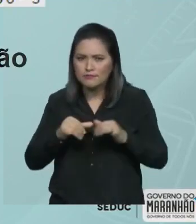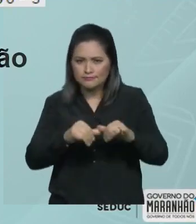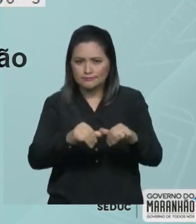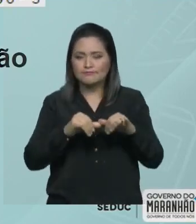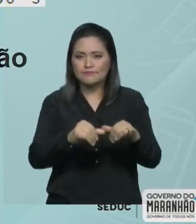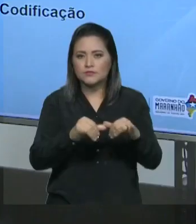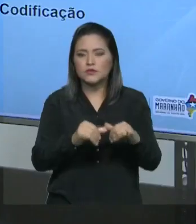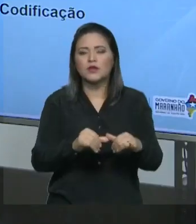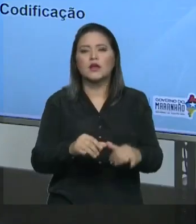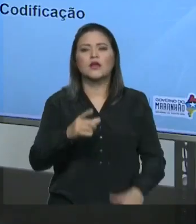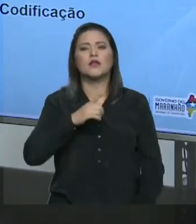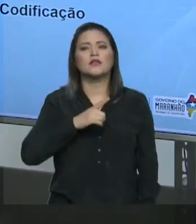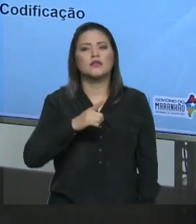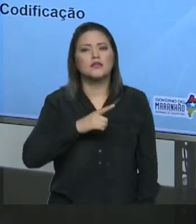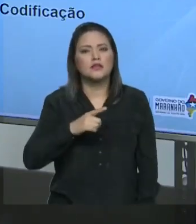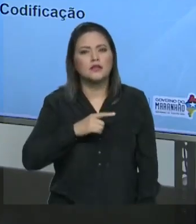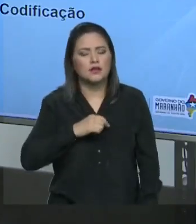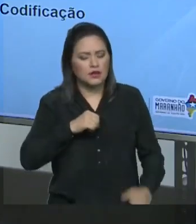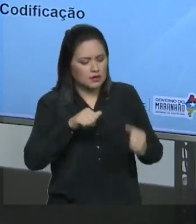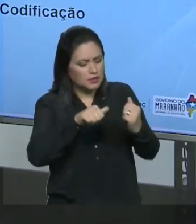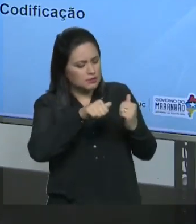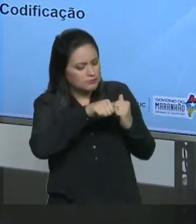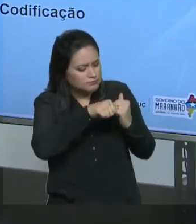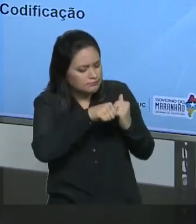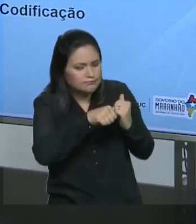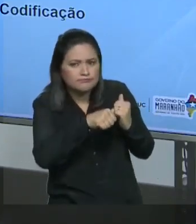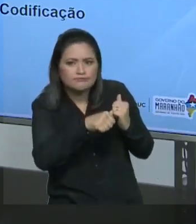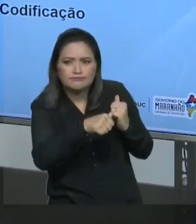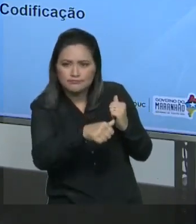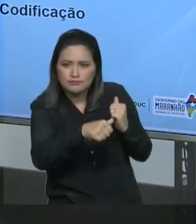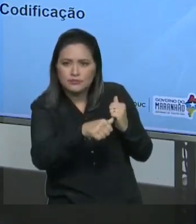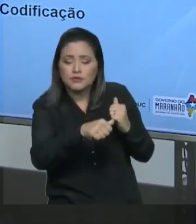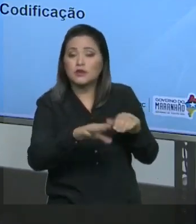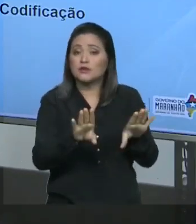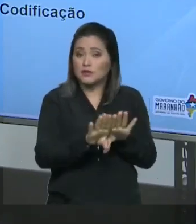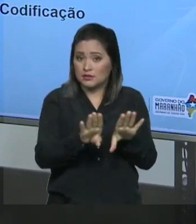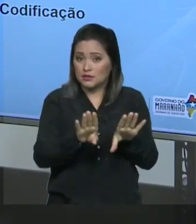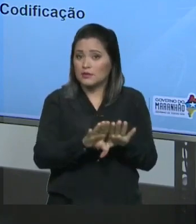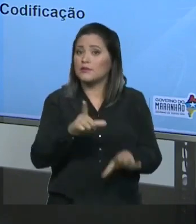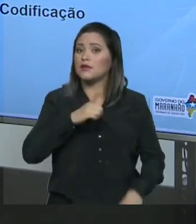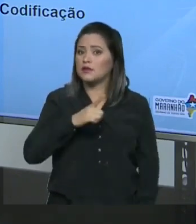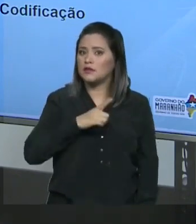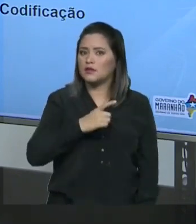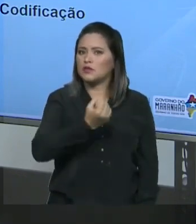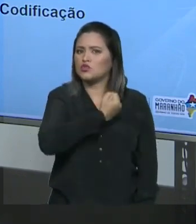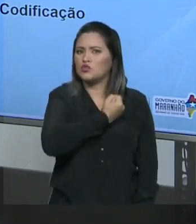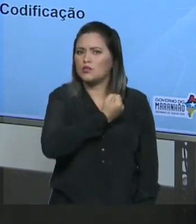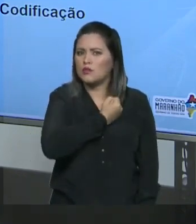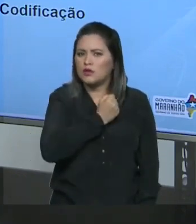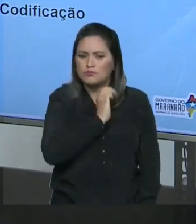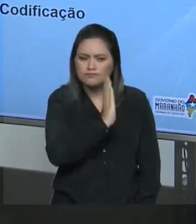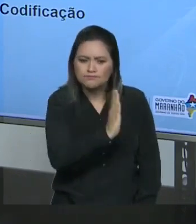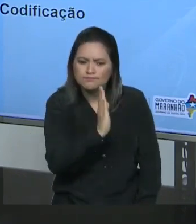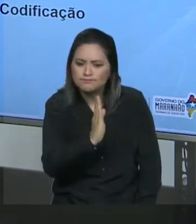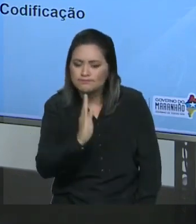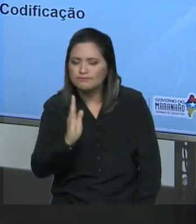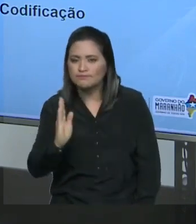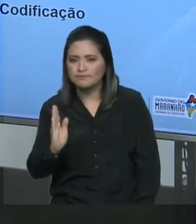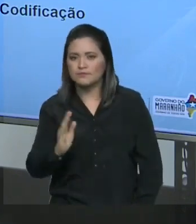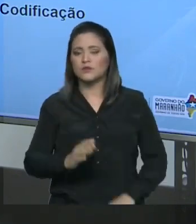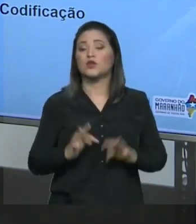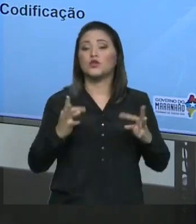código de barras. Esse código de barras também possui uma numeração. Toda essa